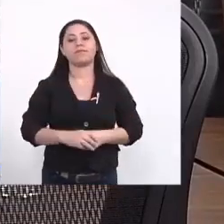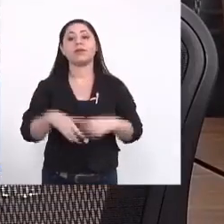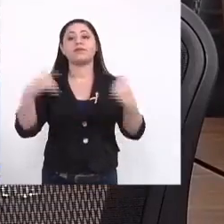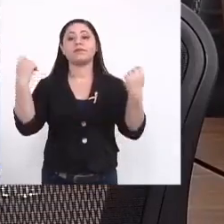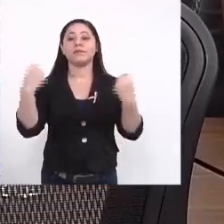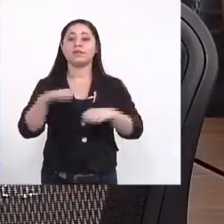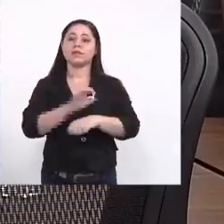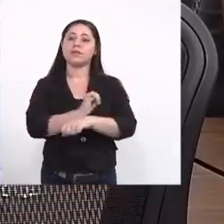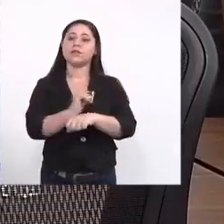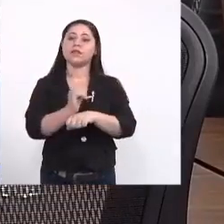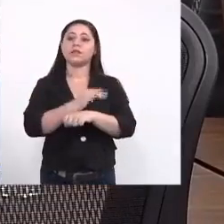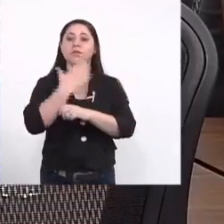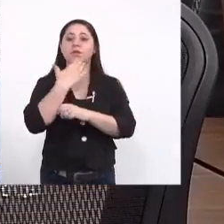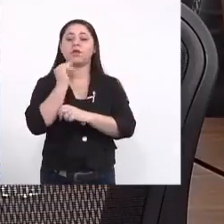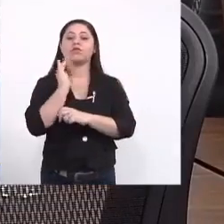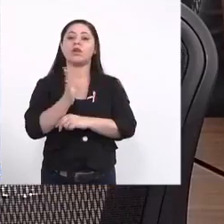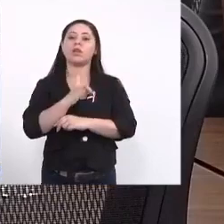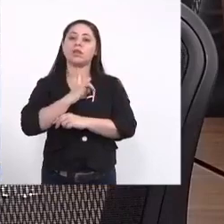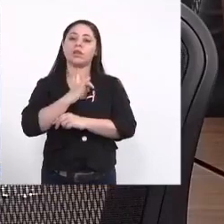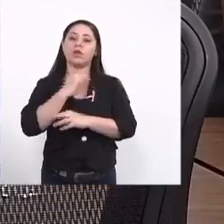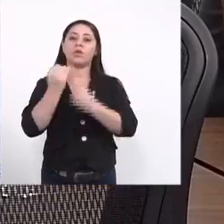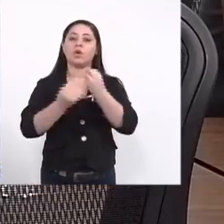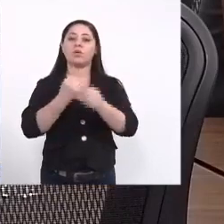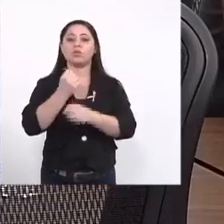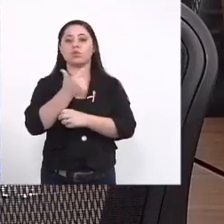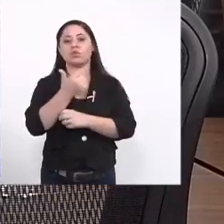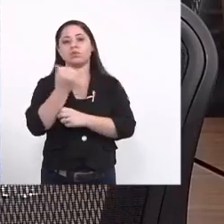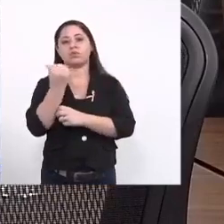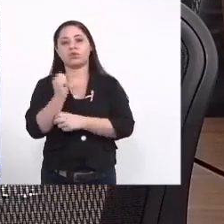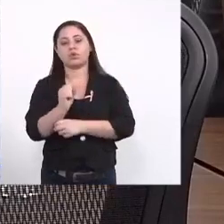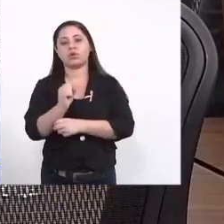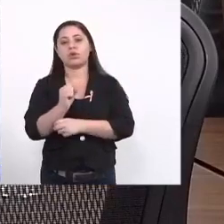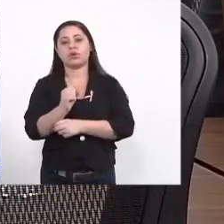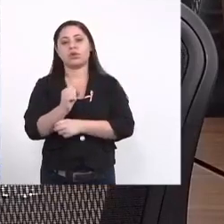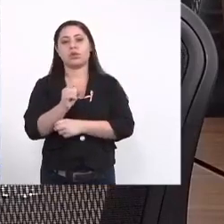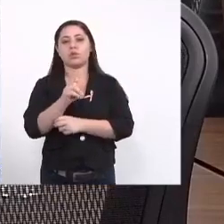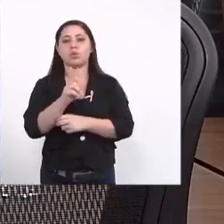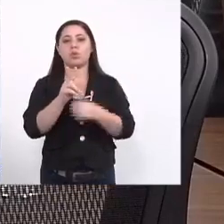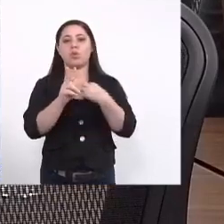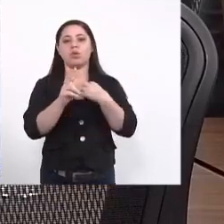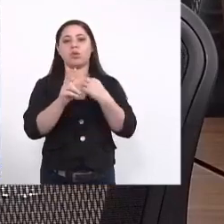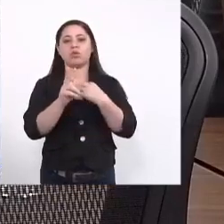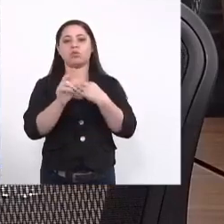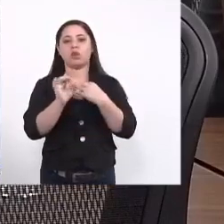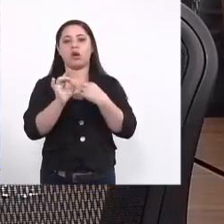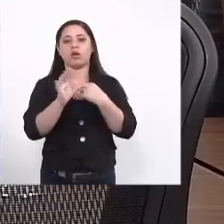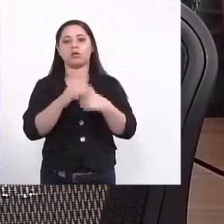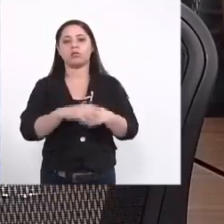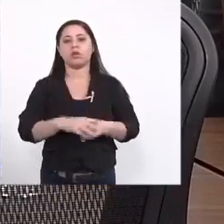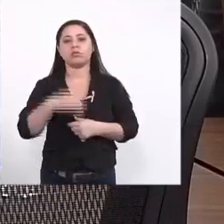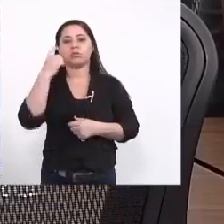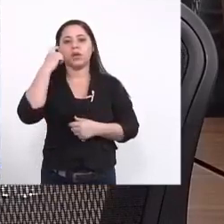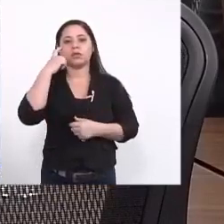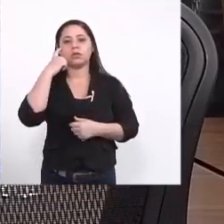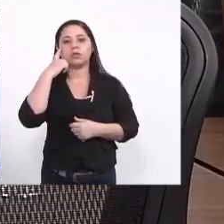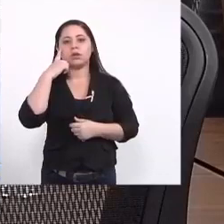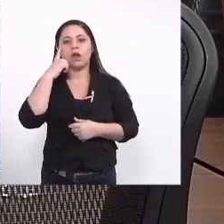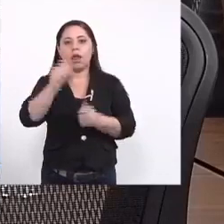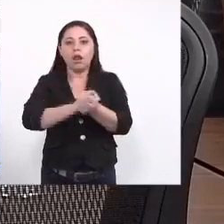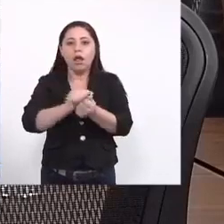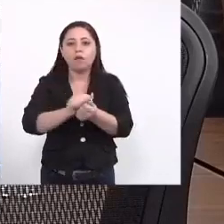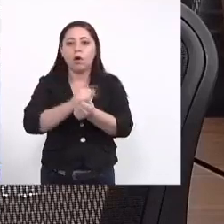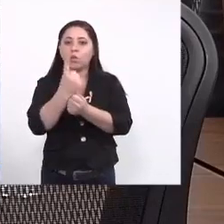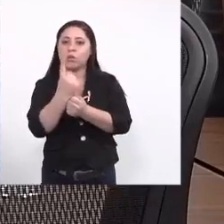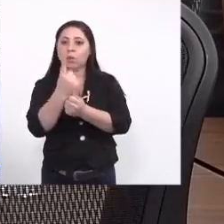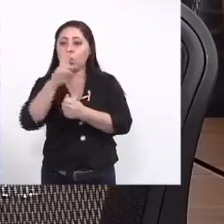uma ação melhor ela já existe como o senhor colocou dia 2018 mas em 2018 eu recebi duas camisetas pensa de quantas vezes que ela foi lavada tem que